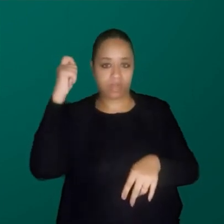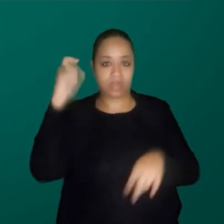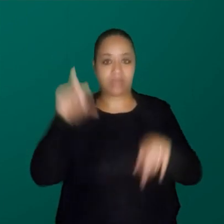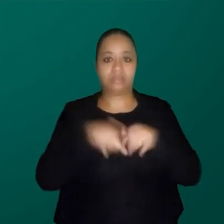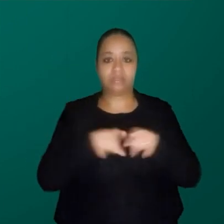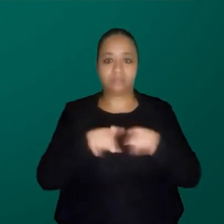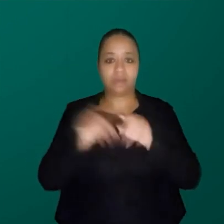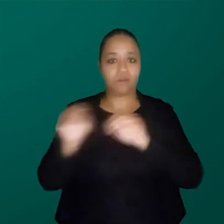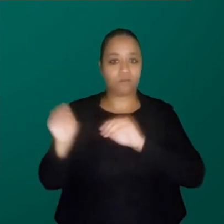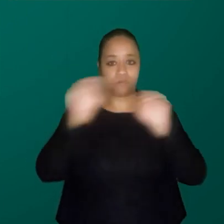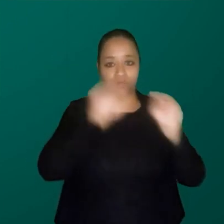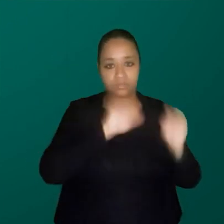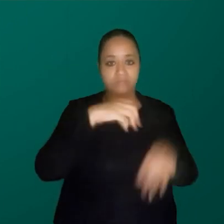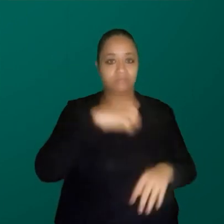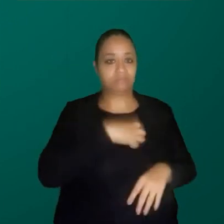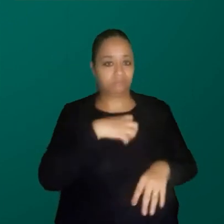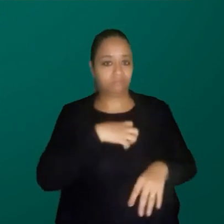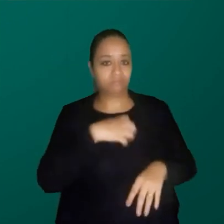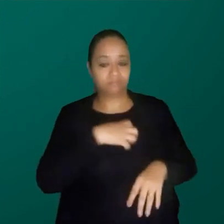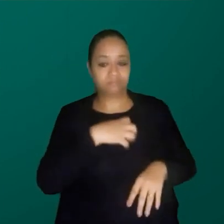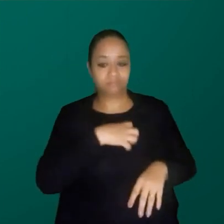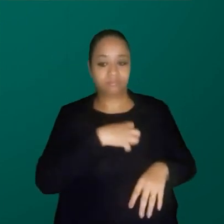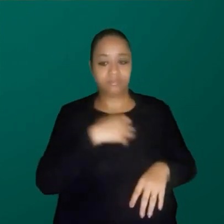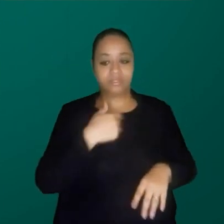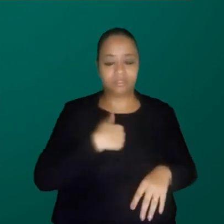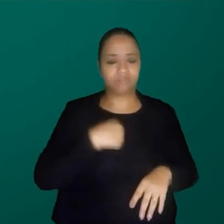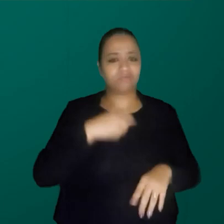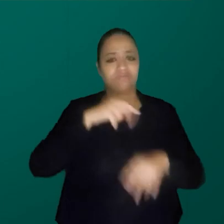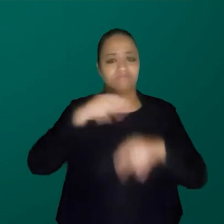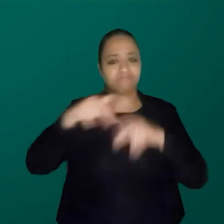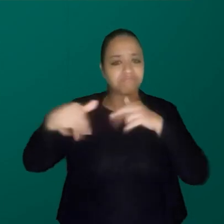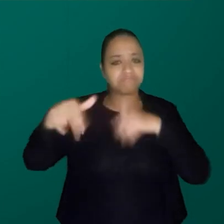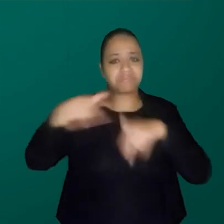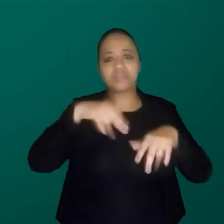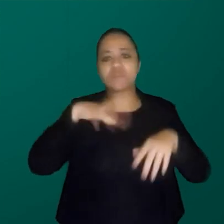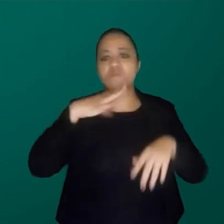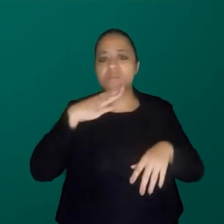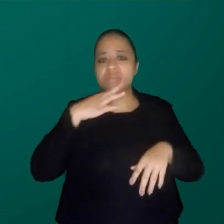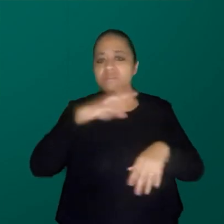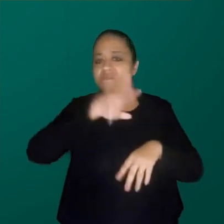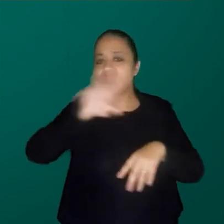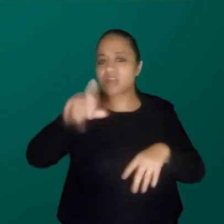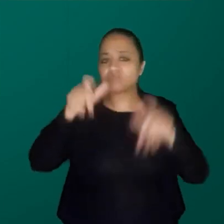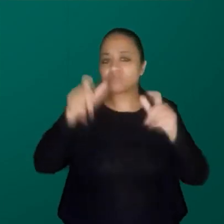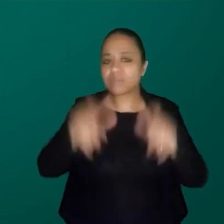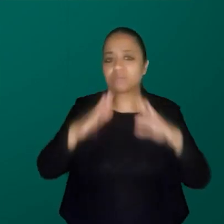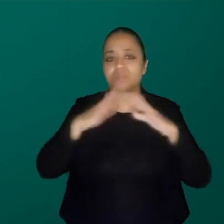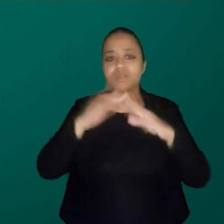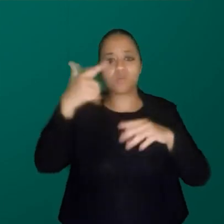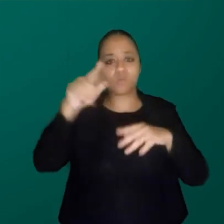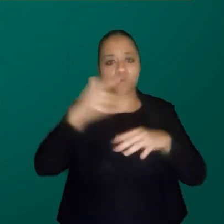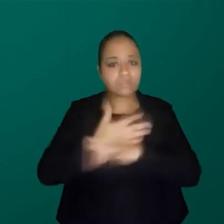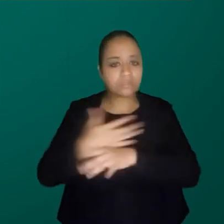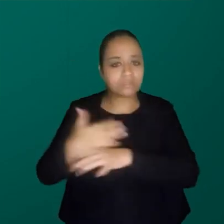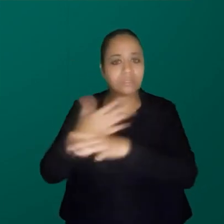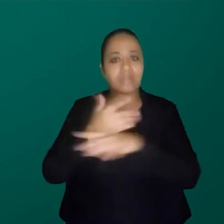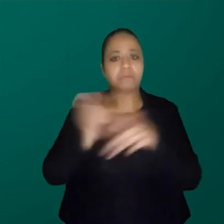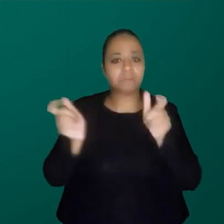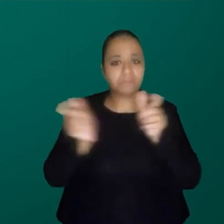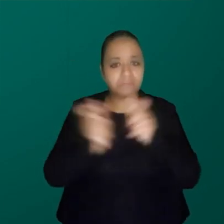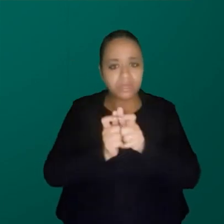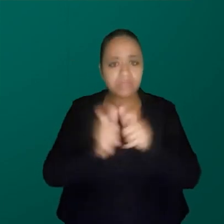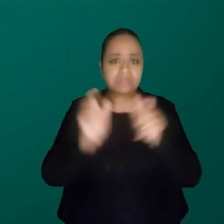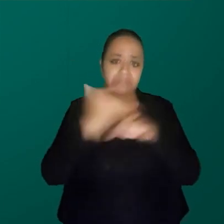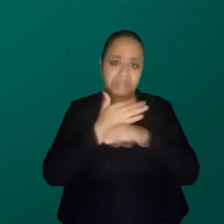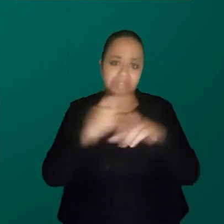em Salvador, eu andei por vários lugares, assim, morei em algumas cidades pequenas, cidades